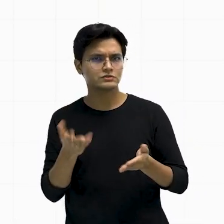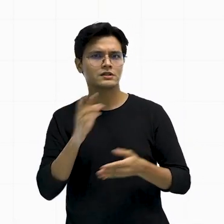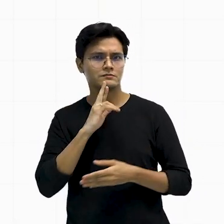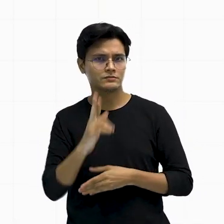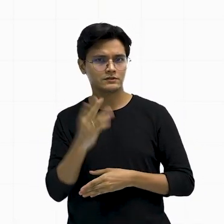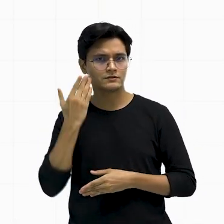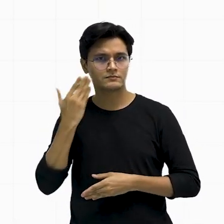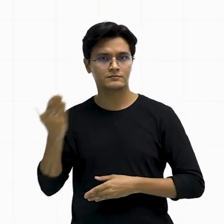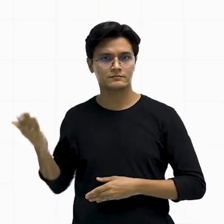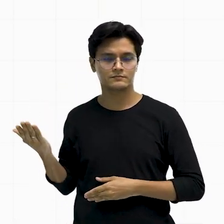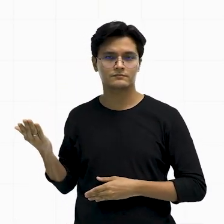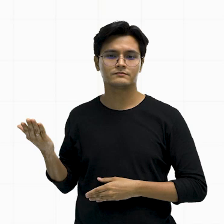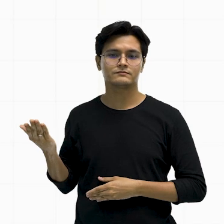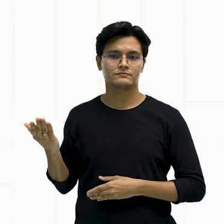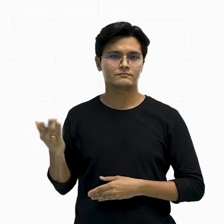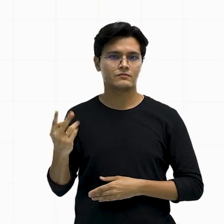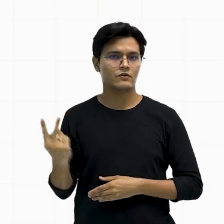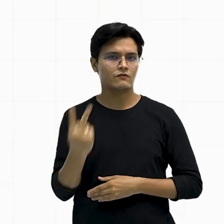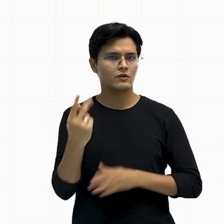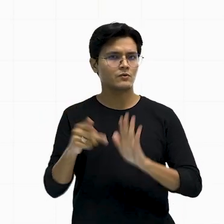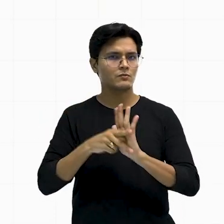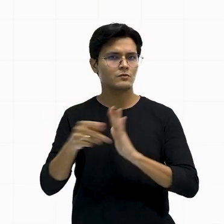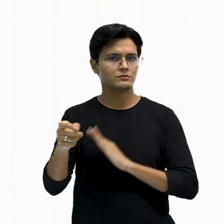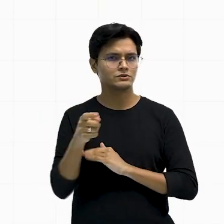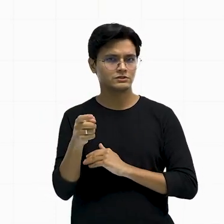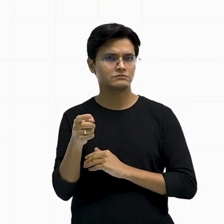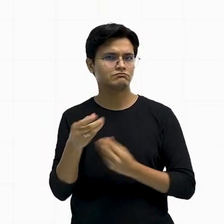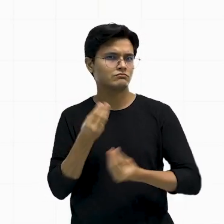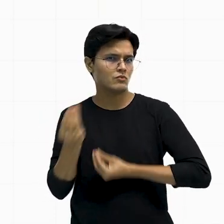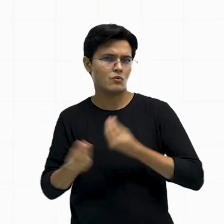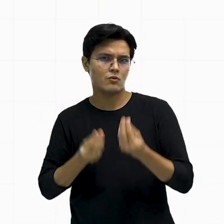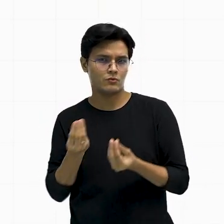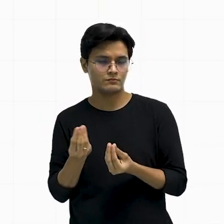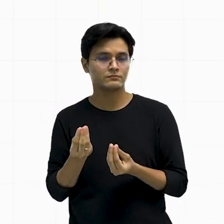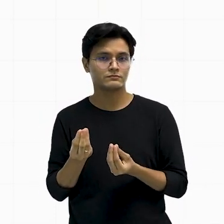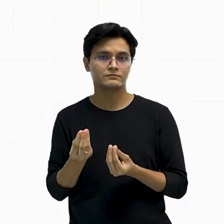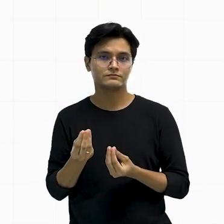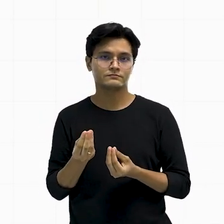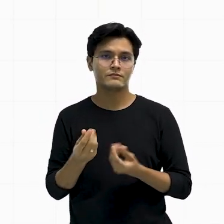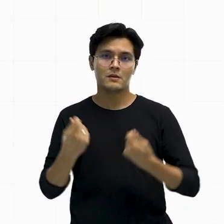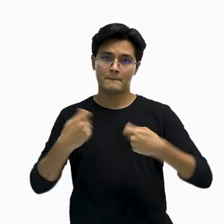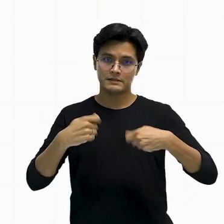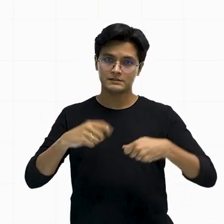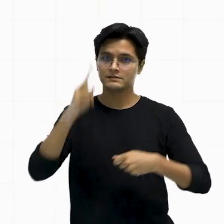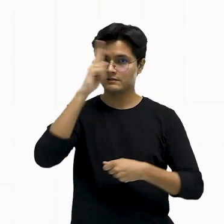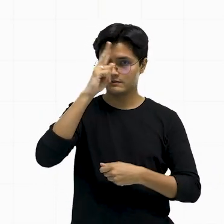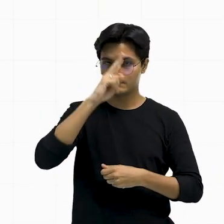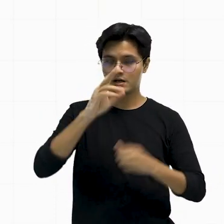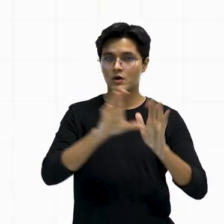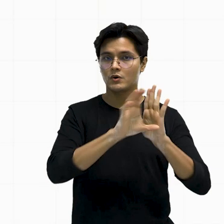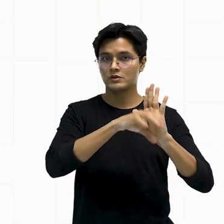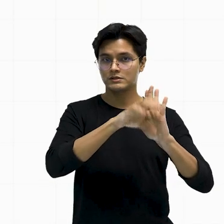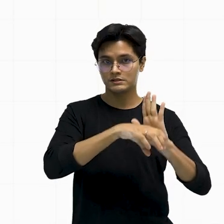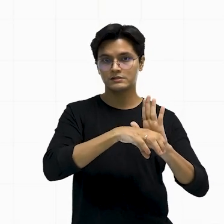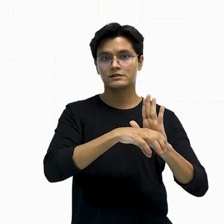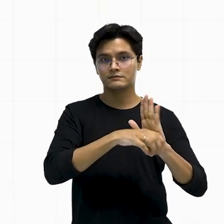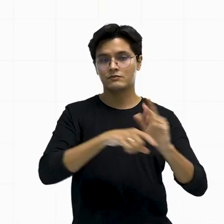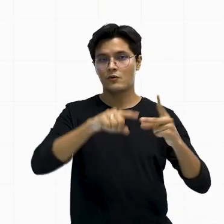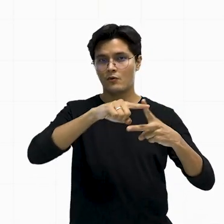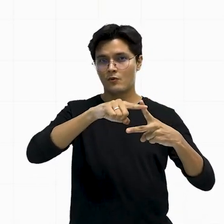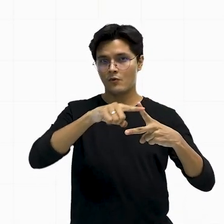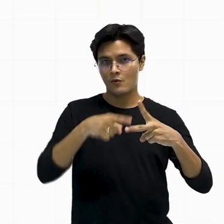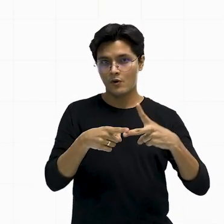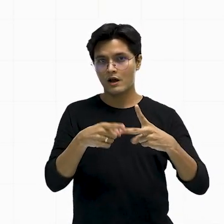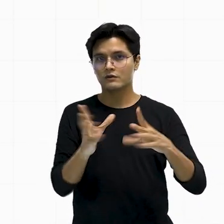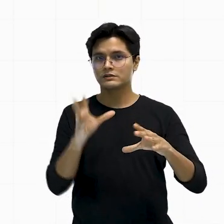esse valor de X aí. De que forma? Vamos recorrer ao conceito, tá? O somatório de todos os